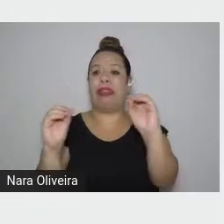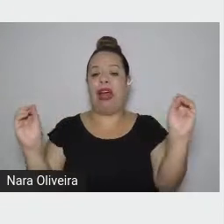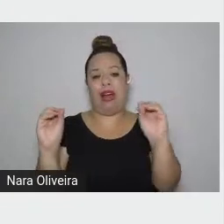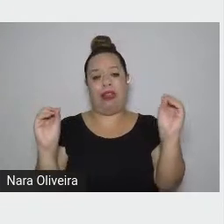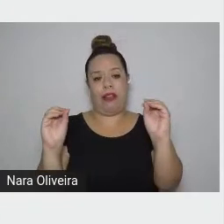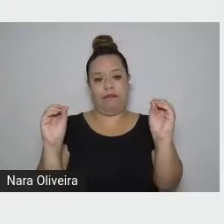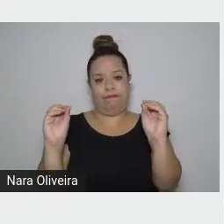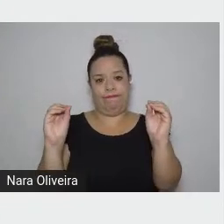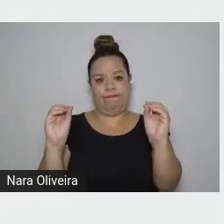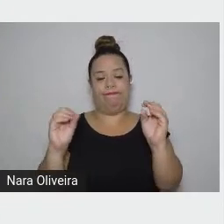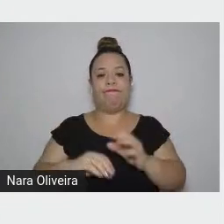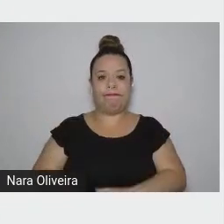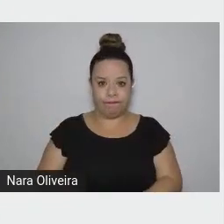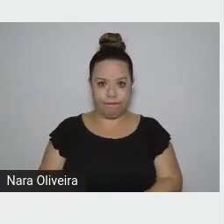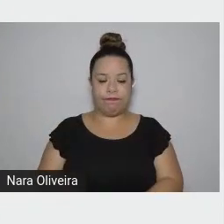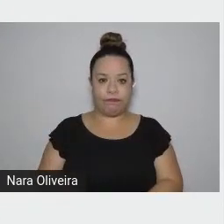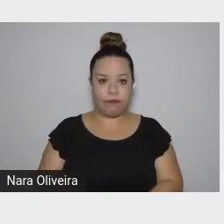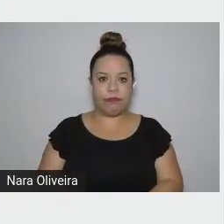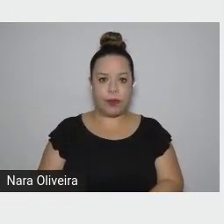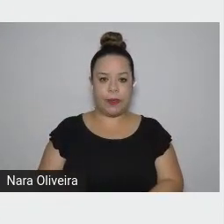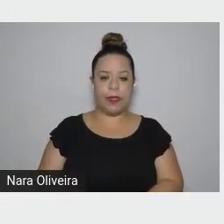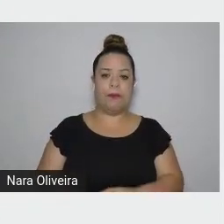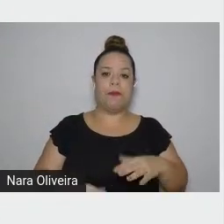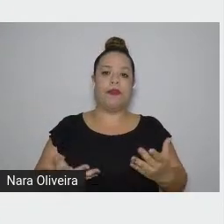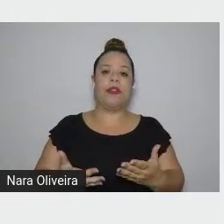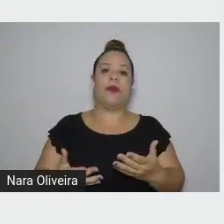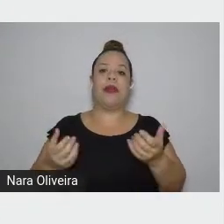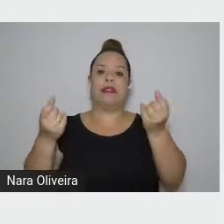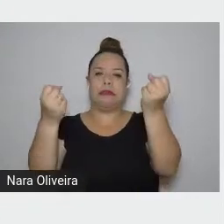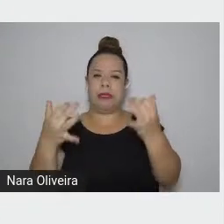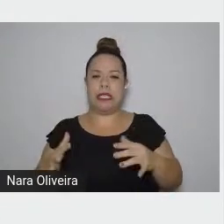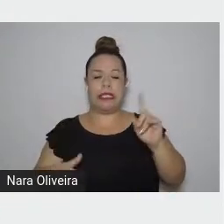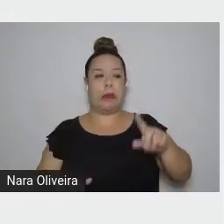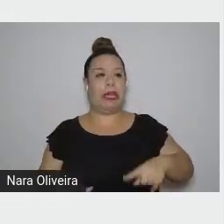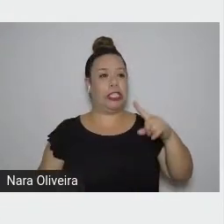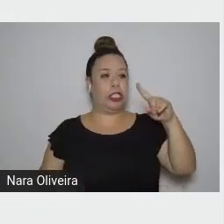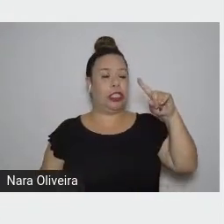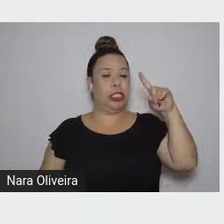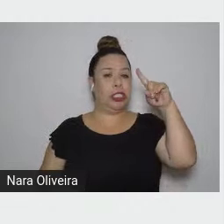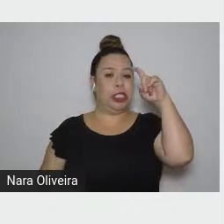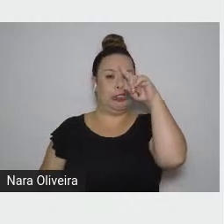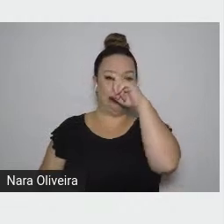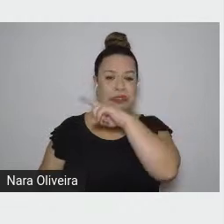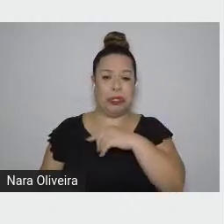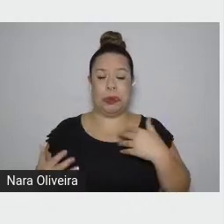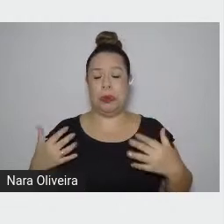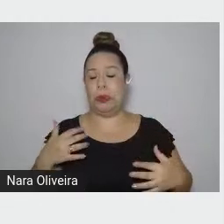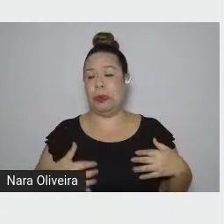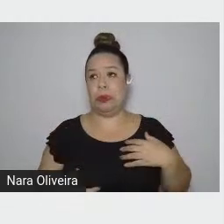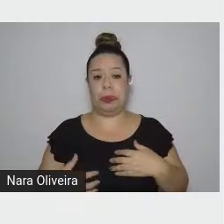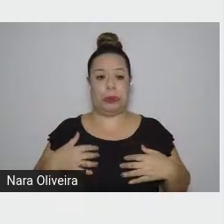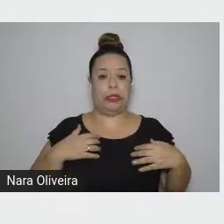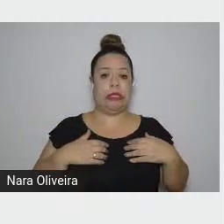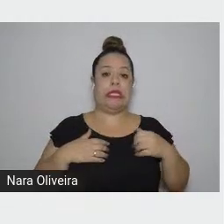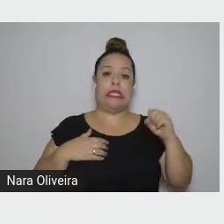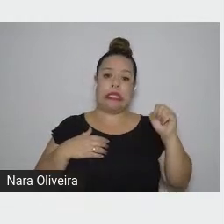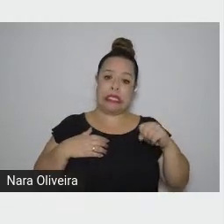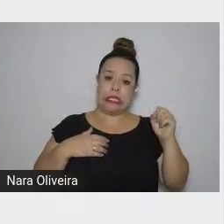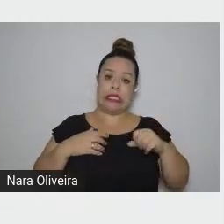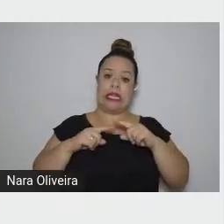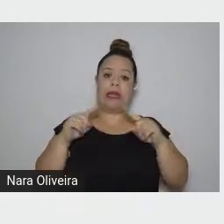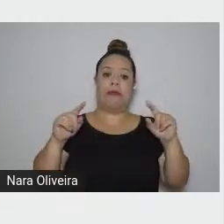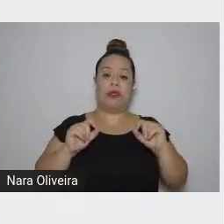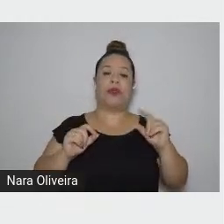Além da, o relato é muito duro, é terrível, mas de uma